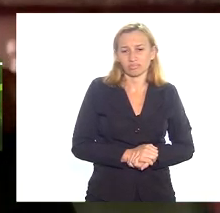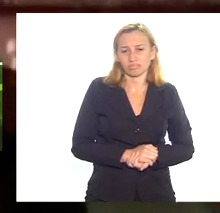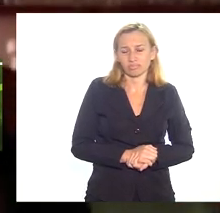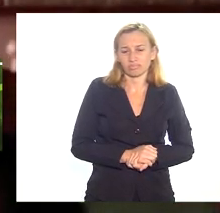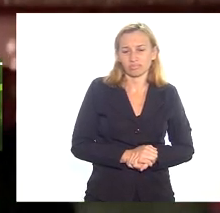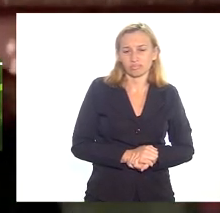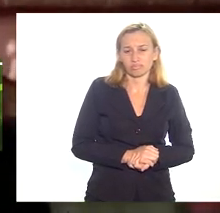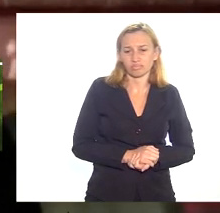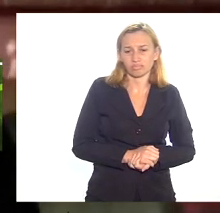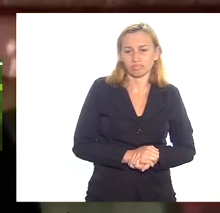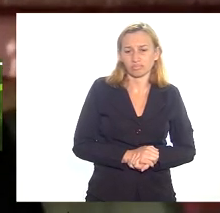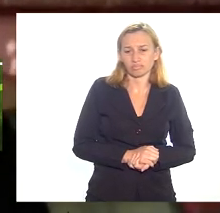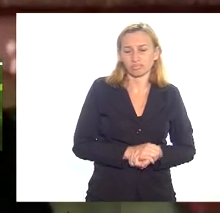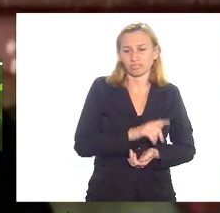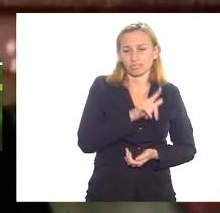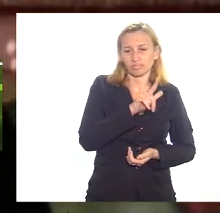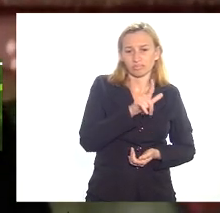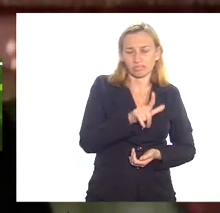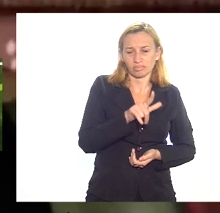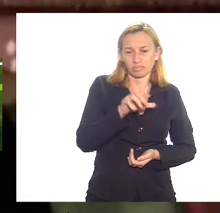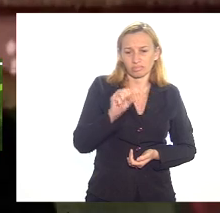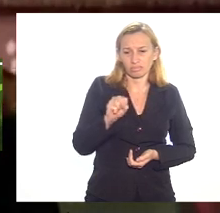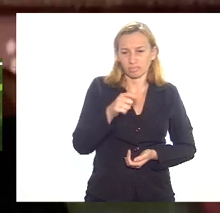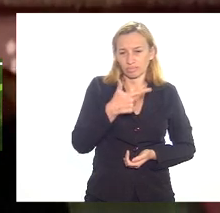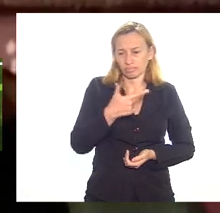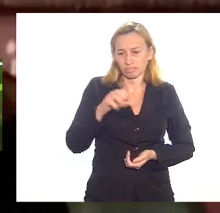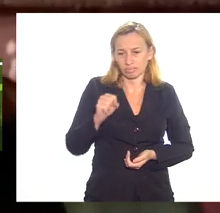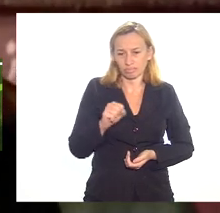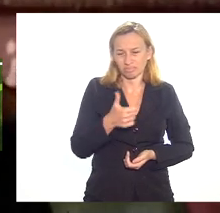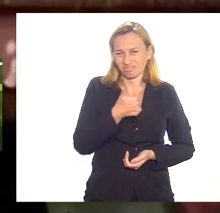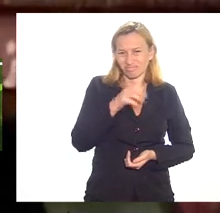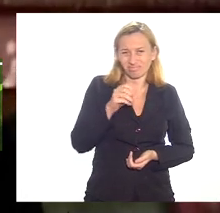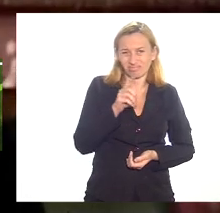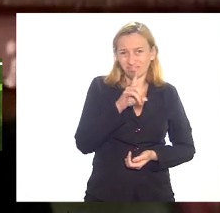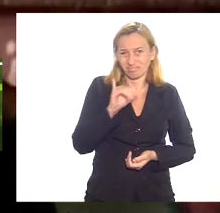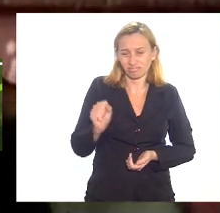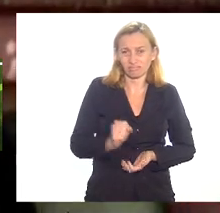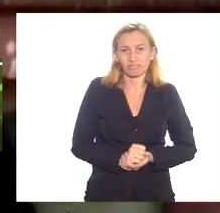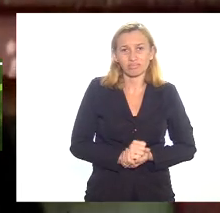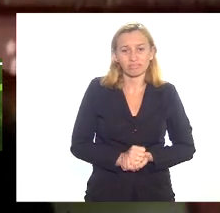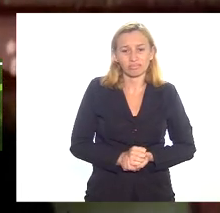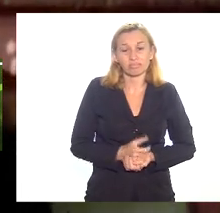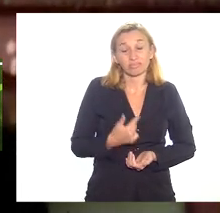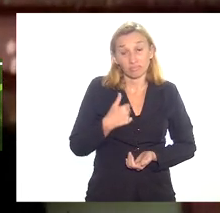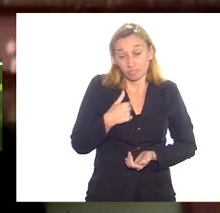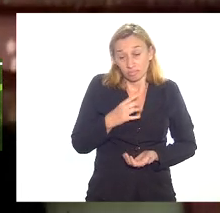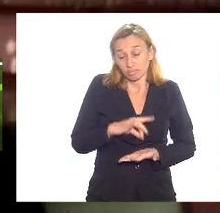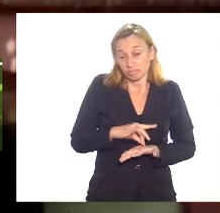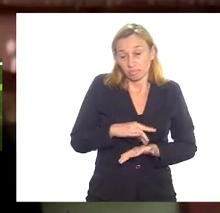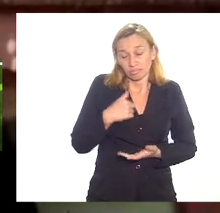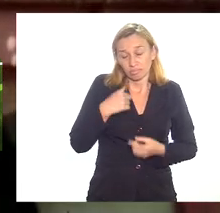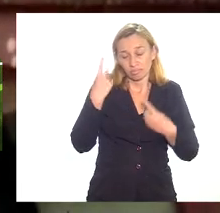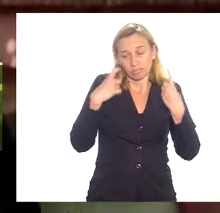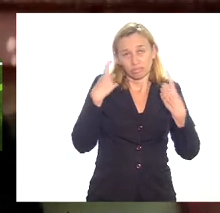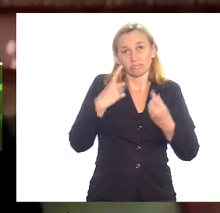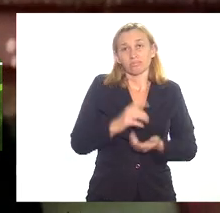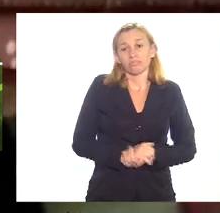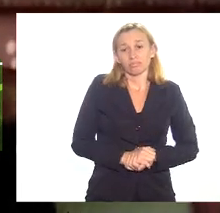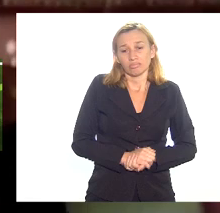LC 178 em 10 dias assim eu eu realmente eu fico preocupada